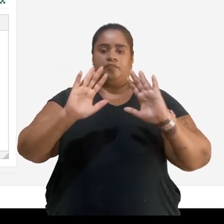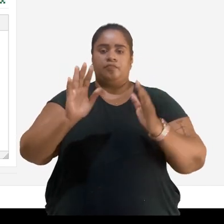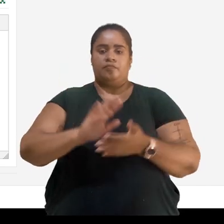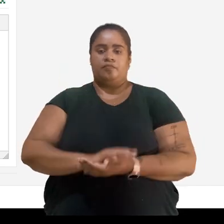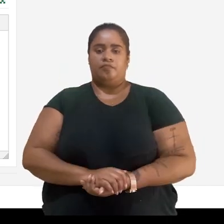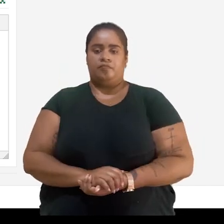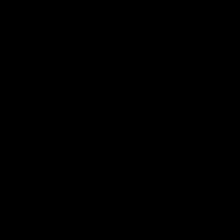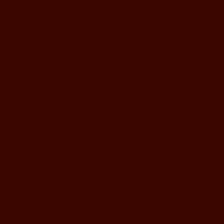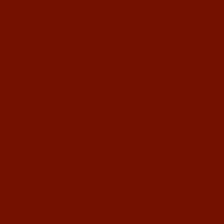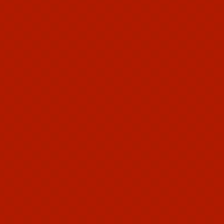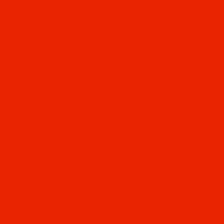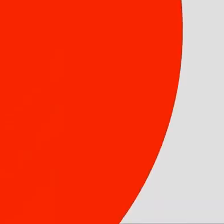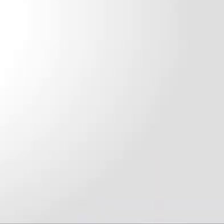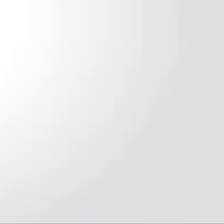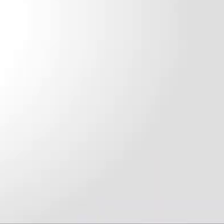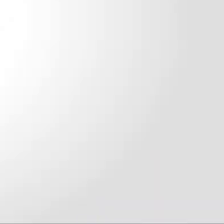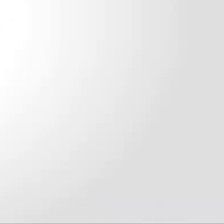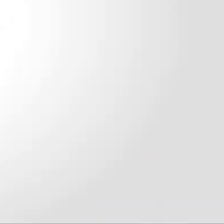próxima!